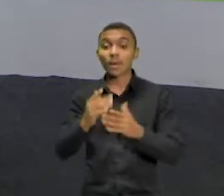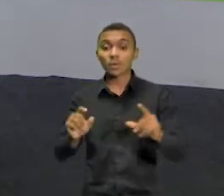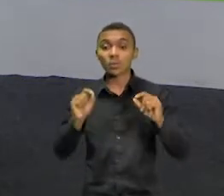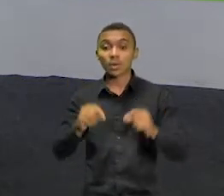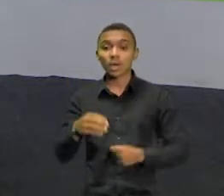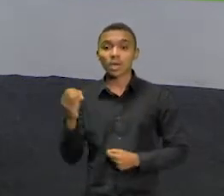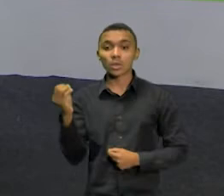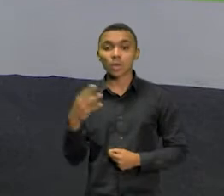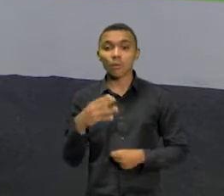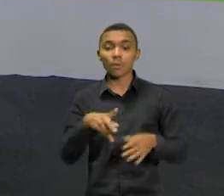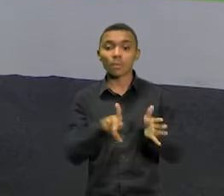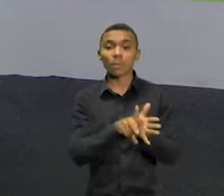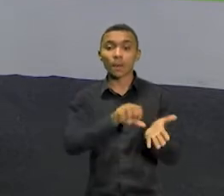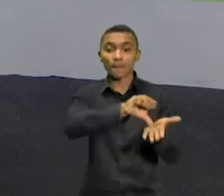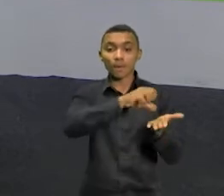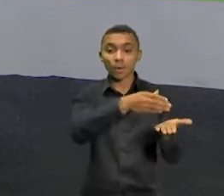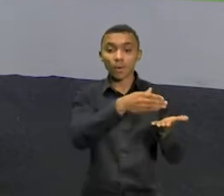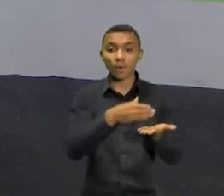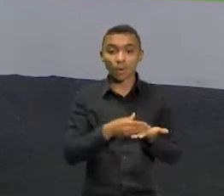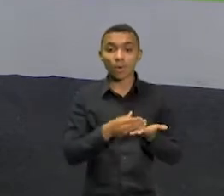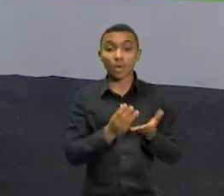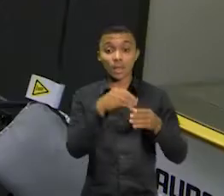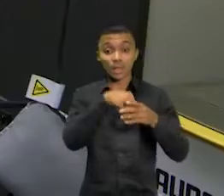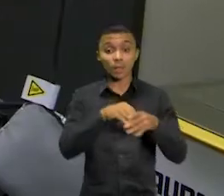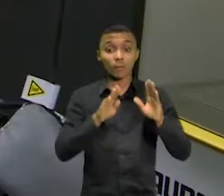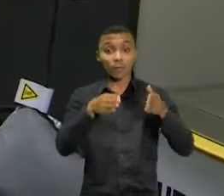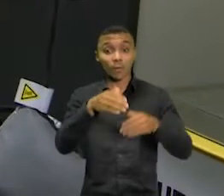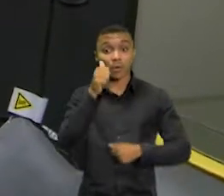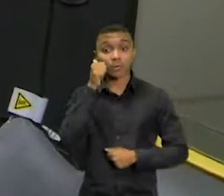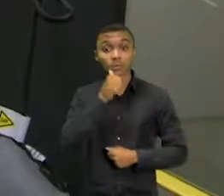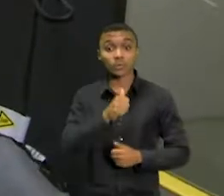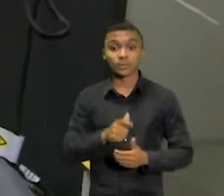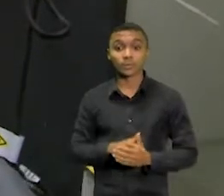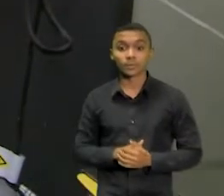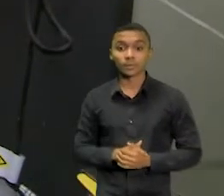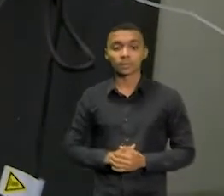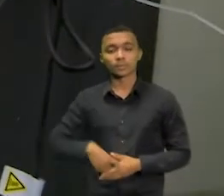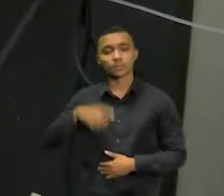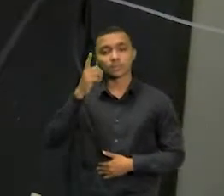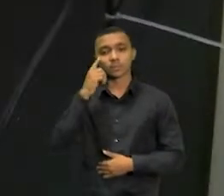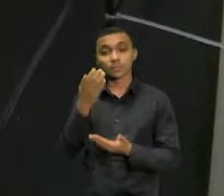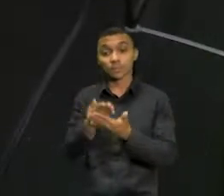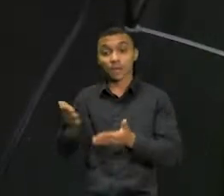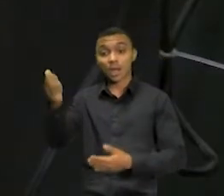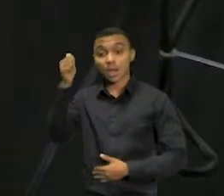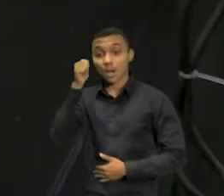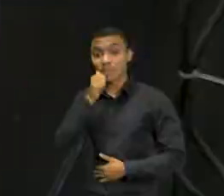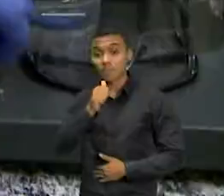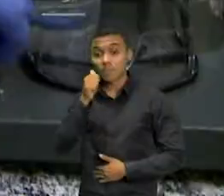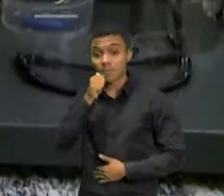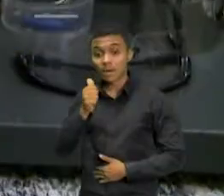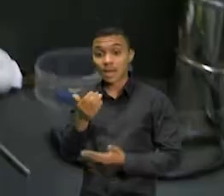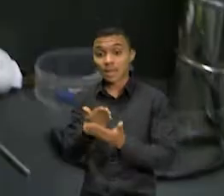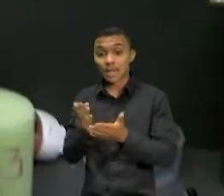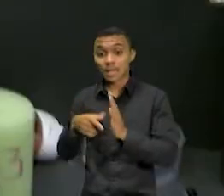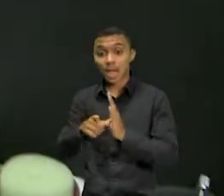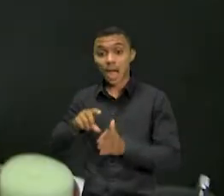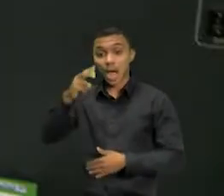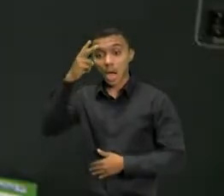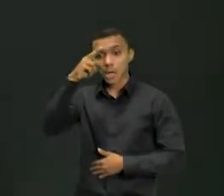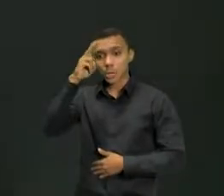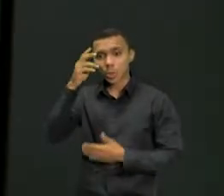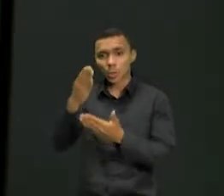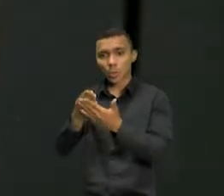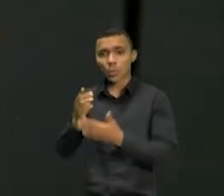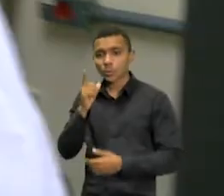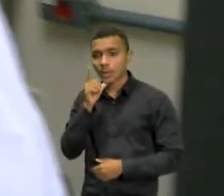Procuradoria Especial da Mulher. Conheça a história de mulheres que viram na ciência e na pesquisa oportunidades de